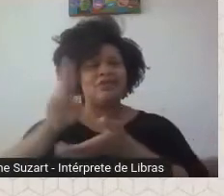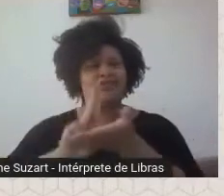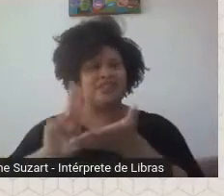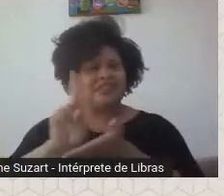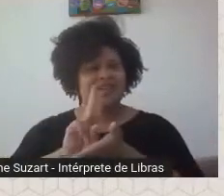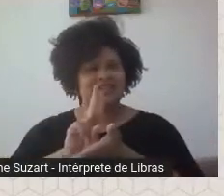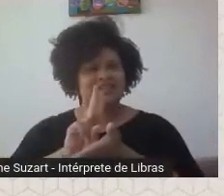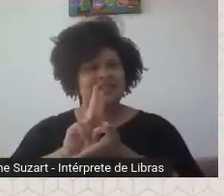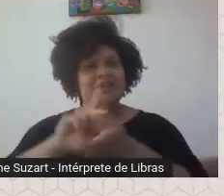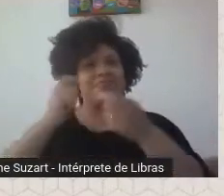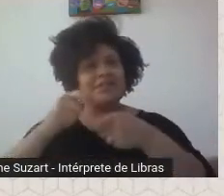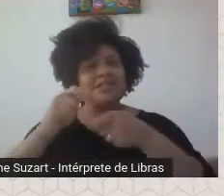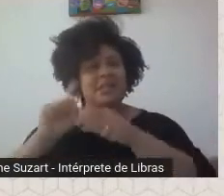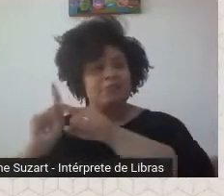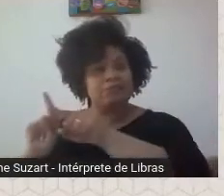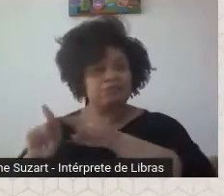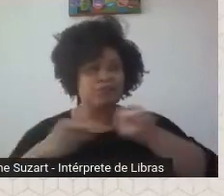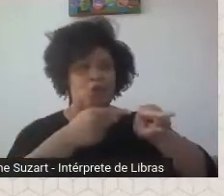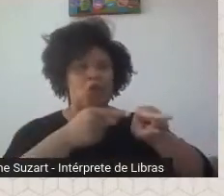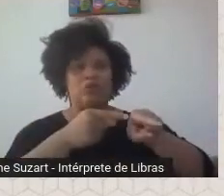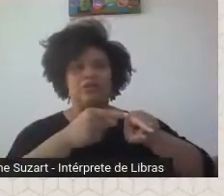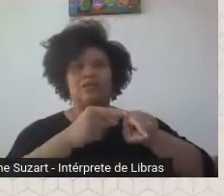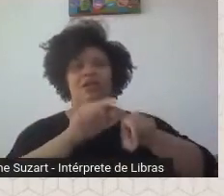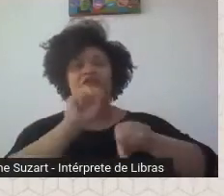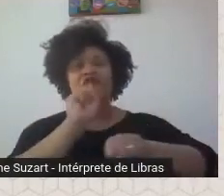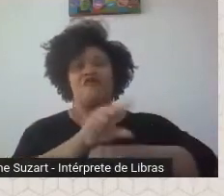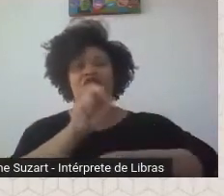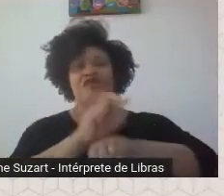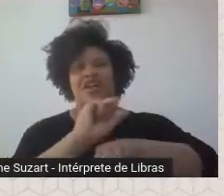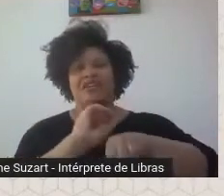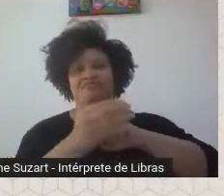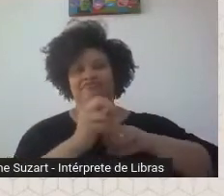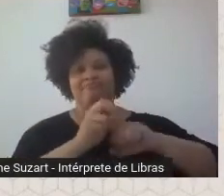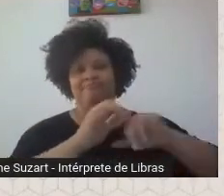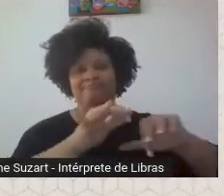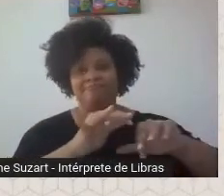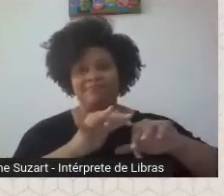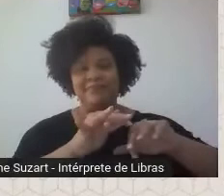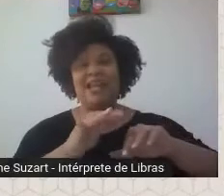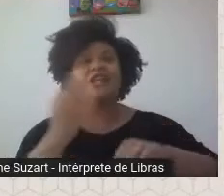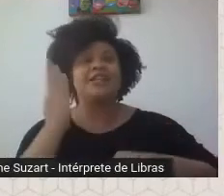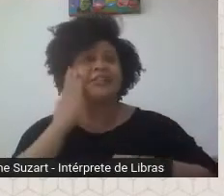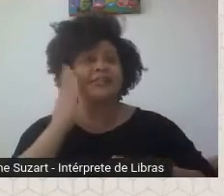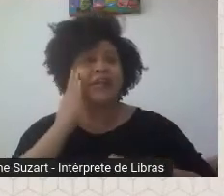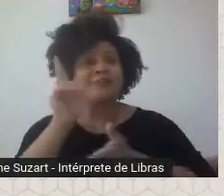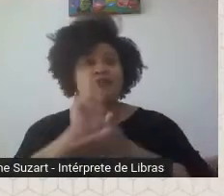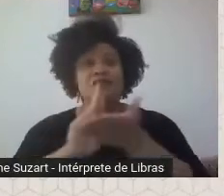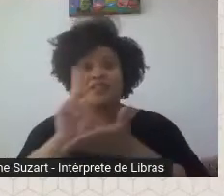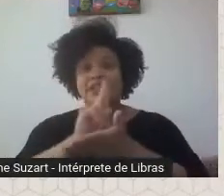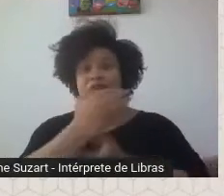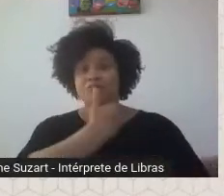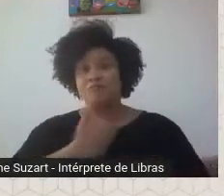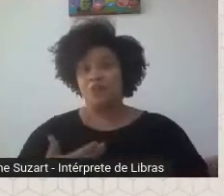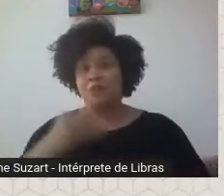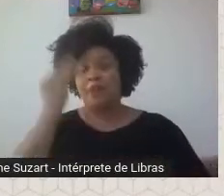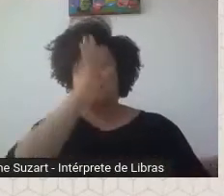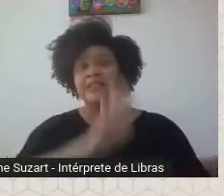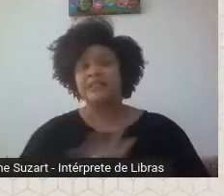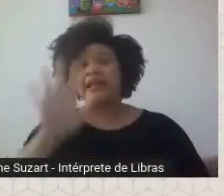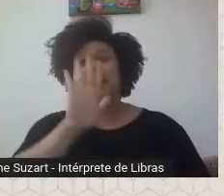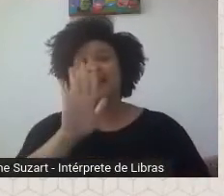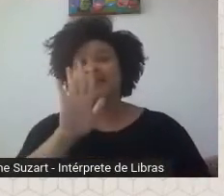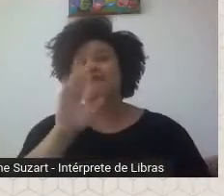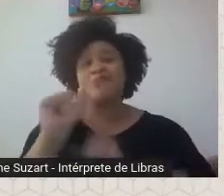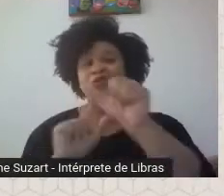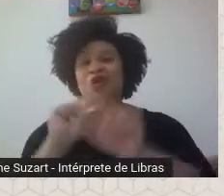universidade pública brasileira? Mudou a sua cor, a sua configuração de classe. Ela deixou de ser exclusiva da elite brasileira, porque